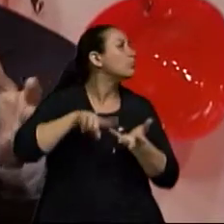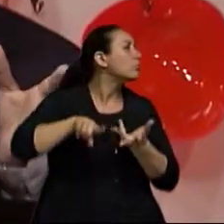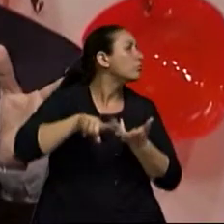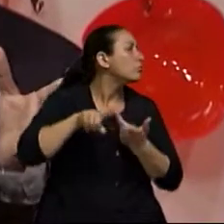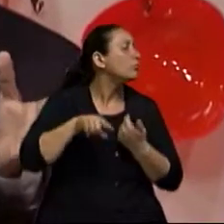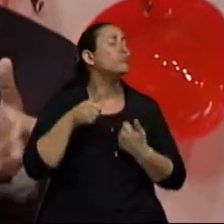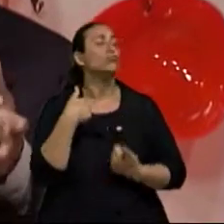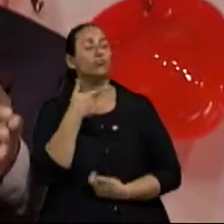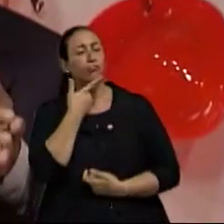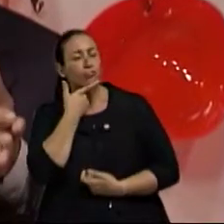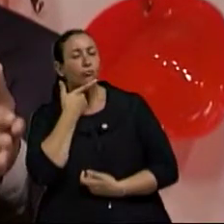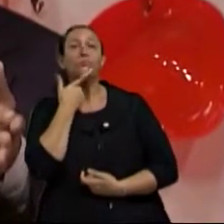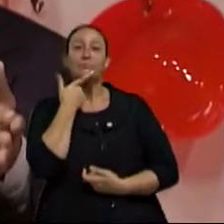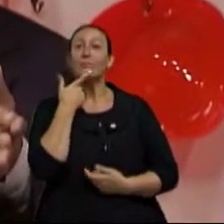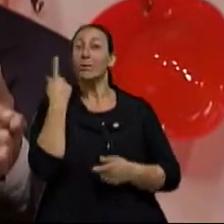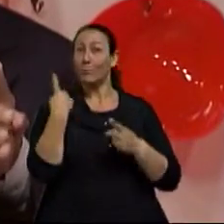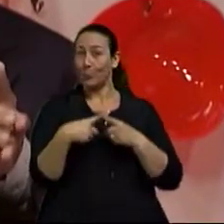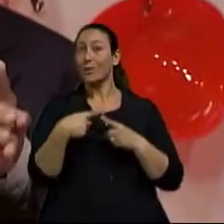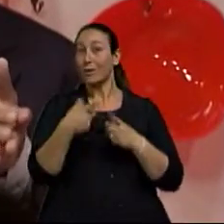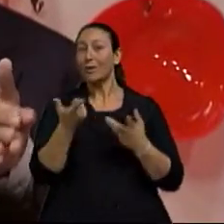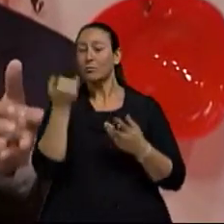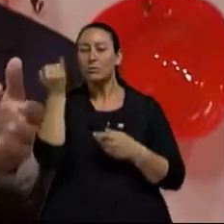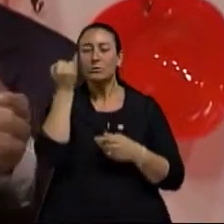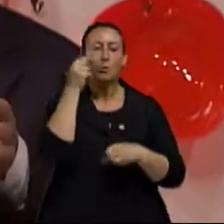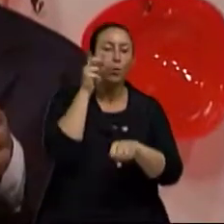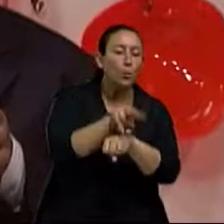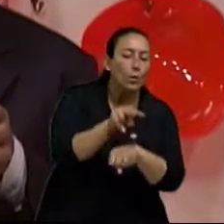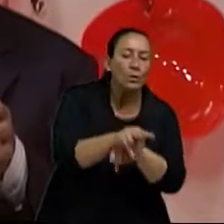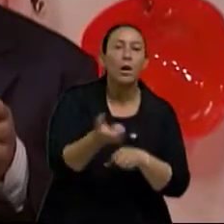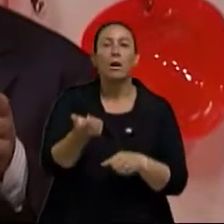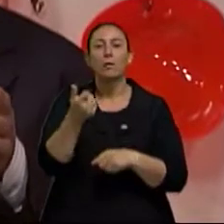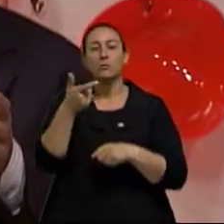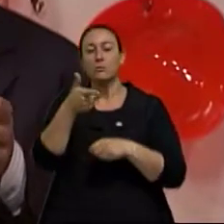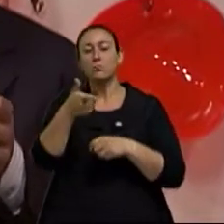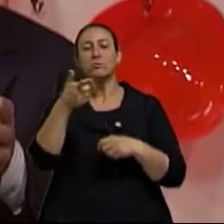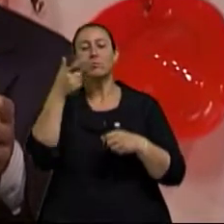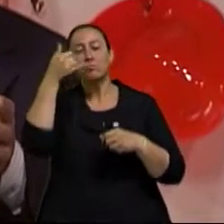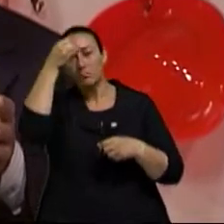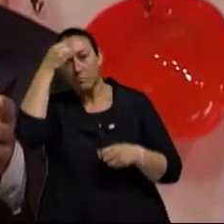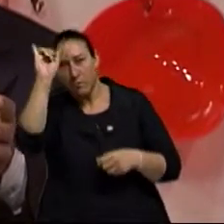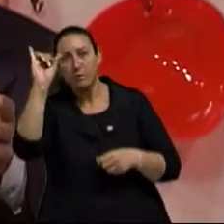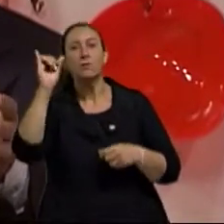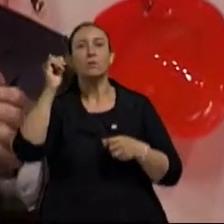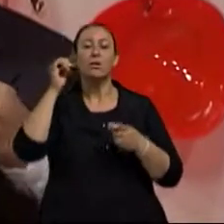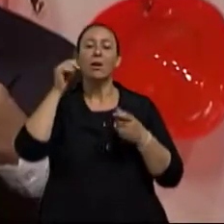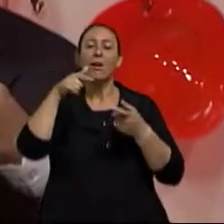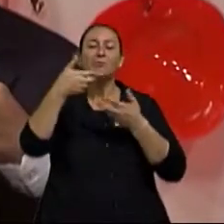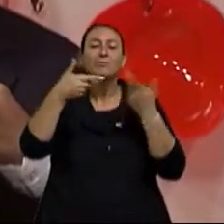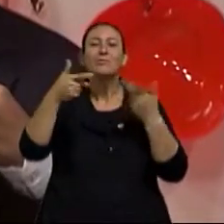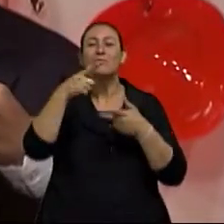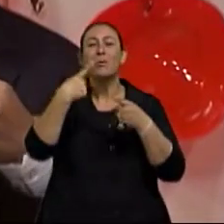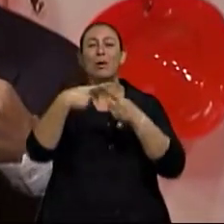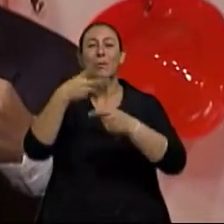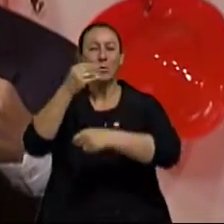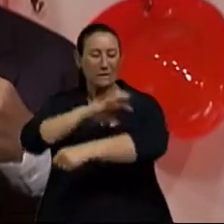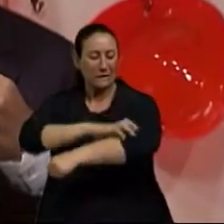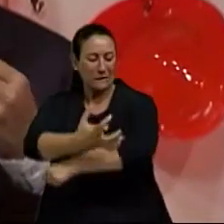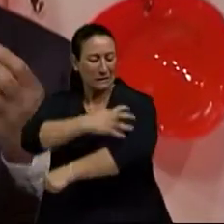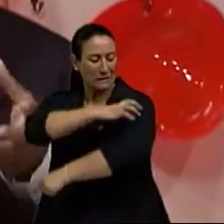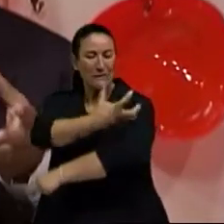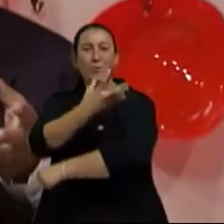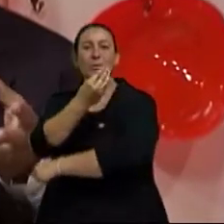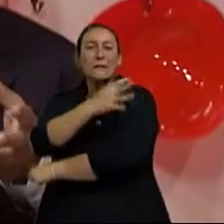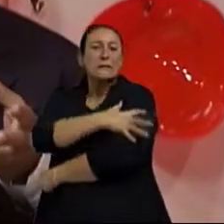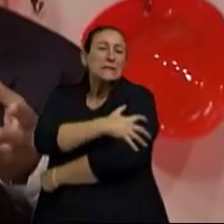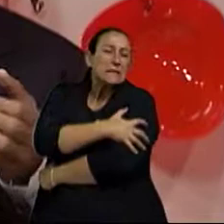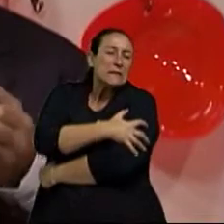cuidados, com mobilização do leito, né, a questão de prevenção de escaras e tratamento de escaras do que eu, porque ela vai